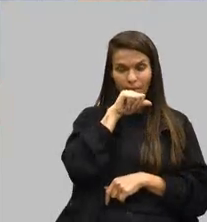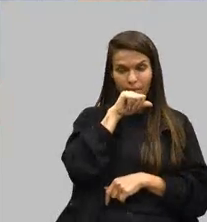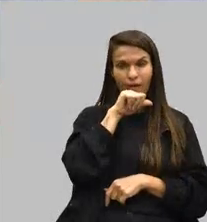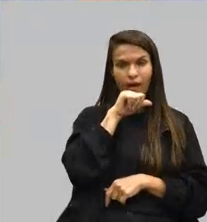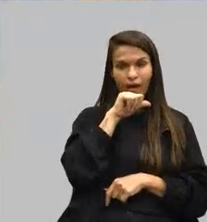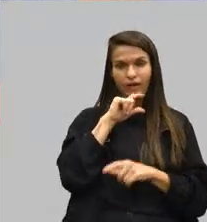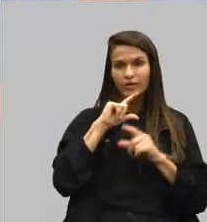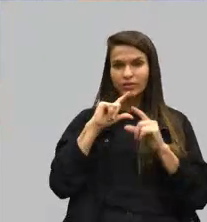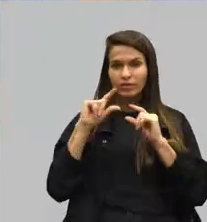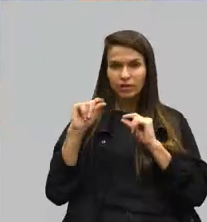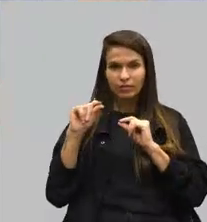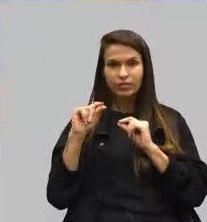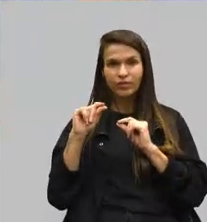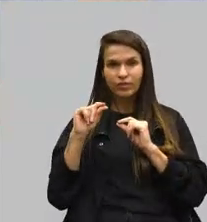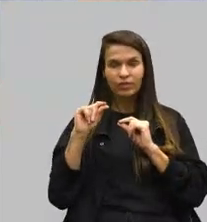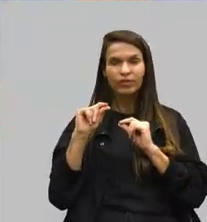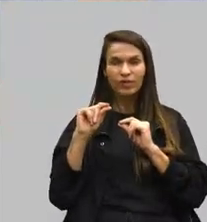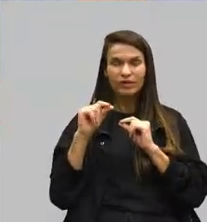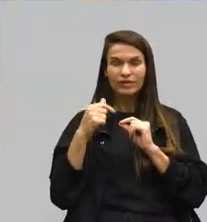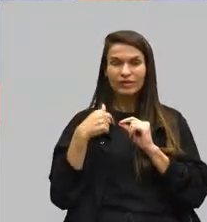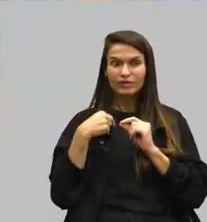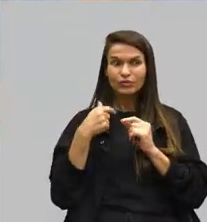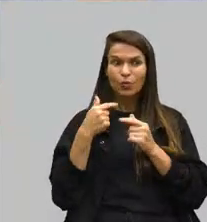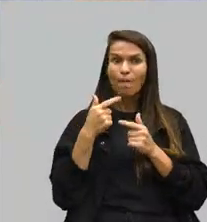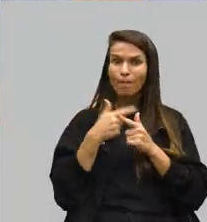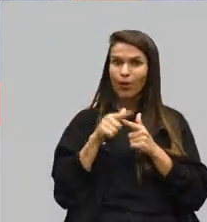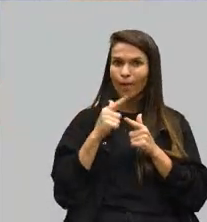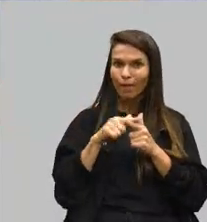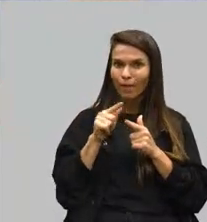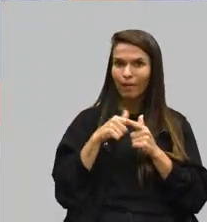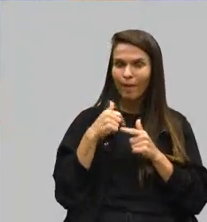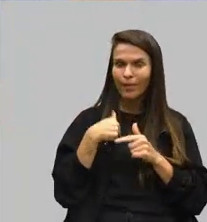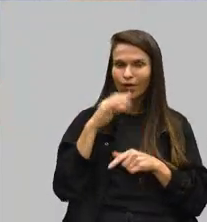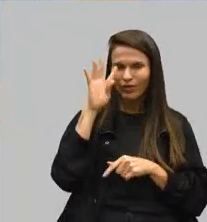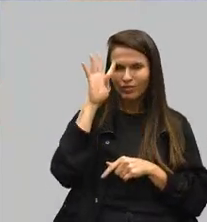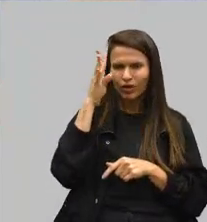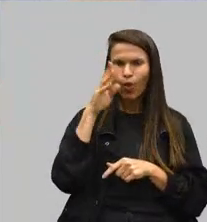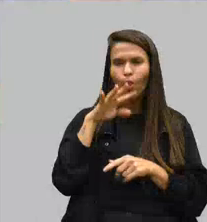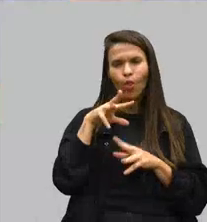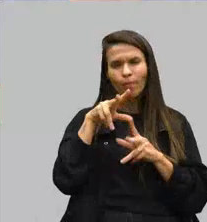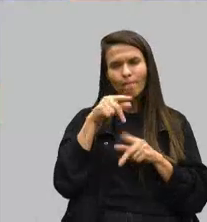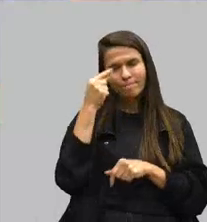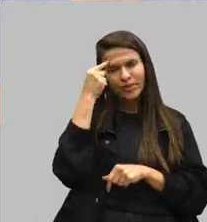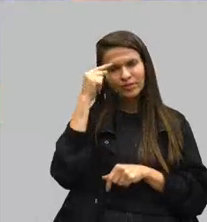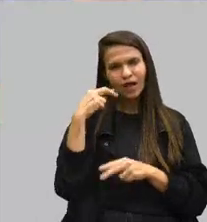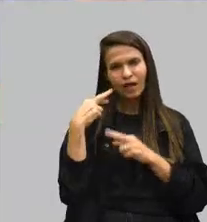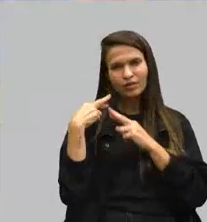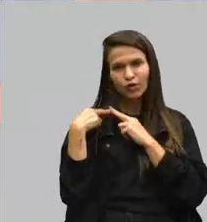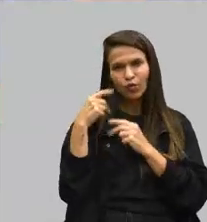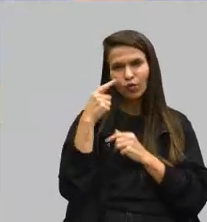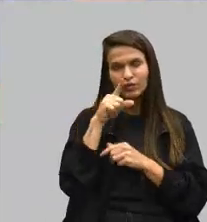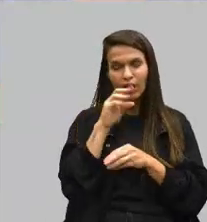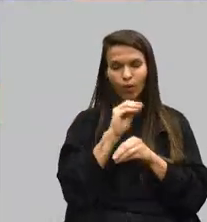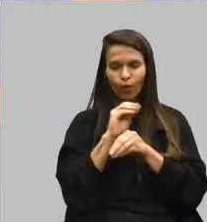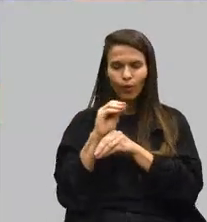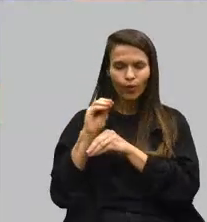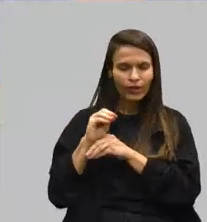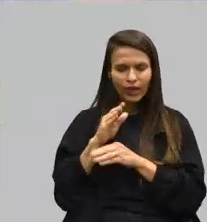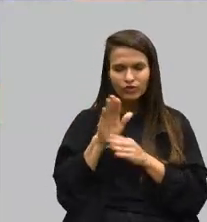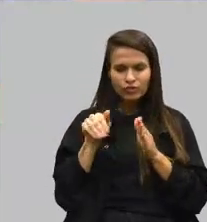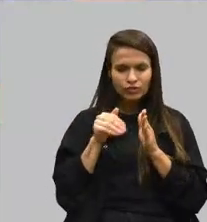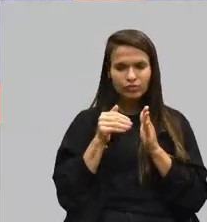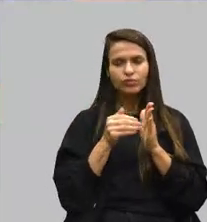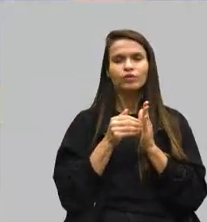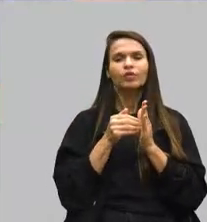e deixou uma bomba no meu colo, porque todo mundo acha que a gente tem responsabilidade e consegue cuidar de tudo isso. E a